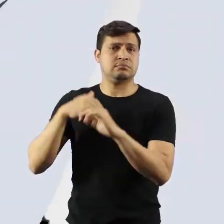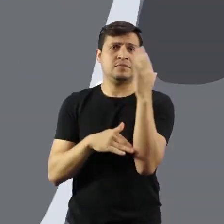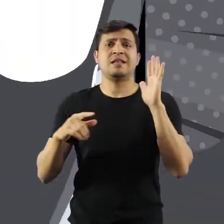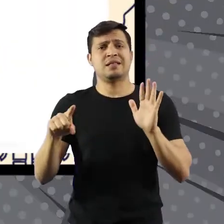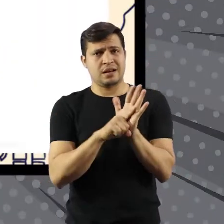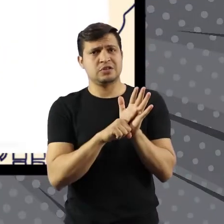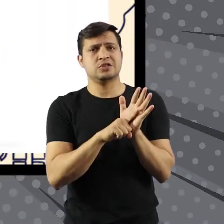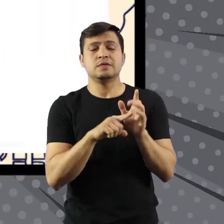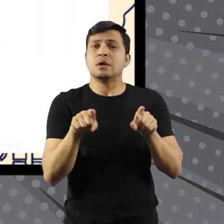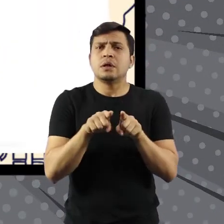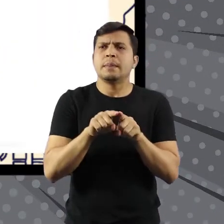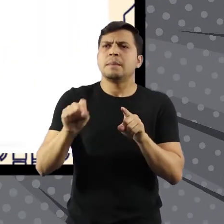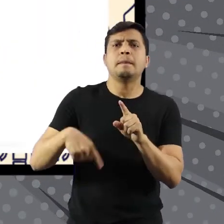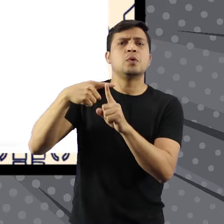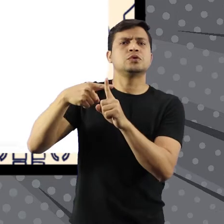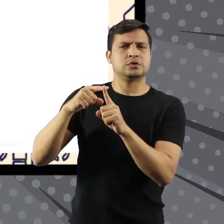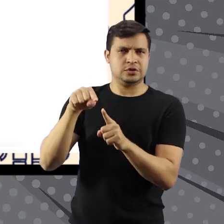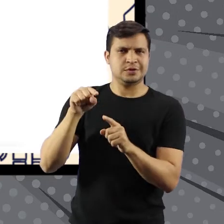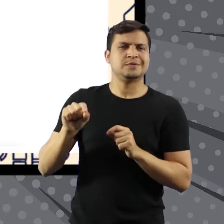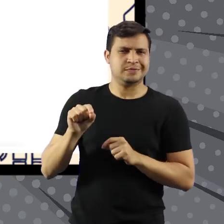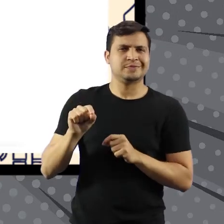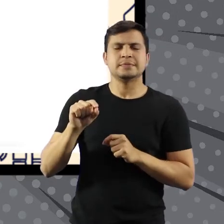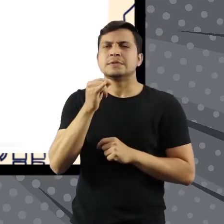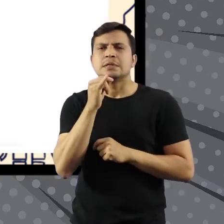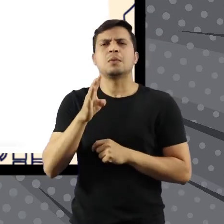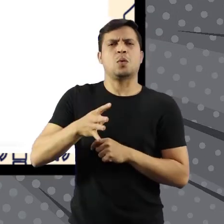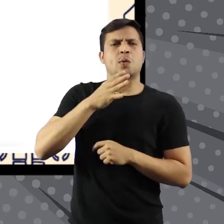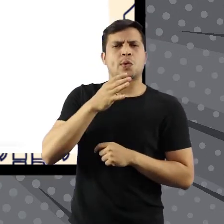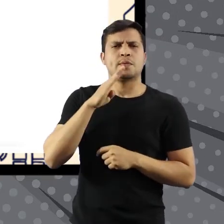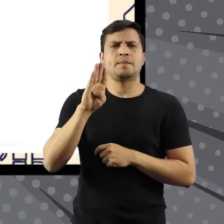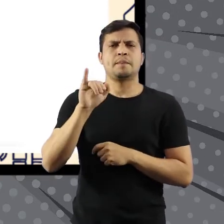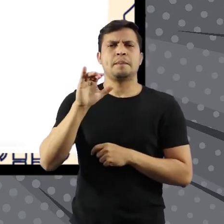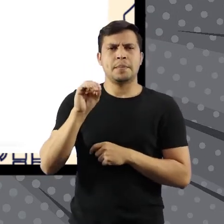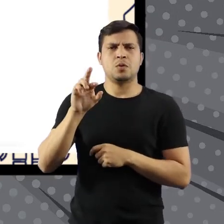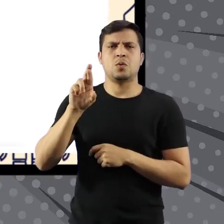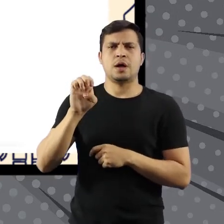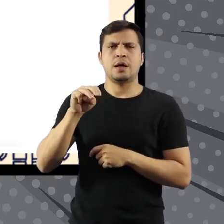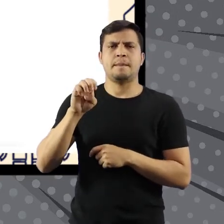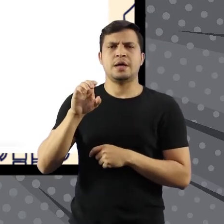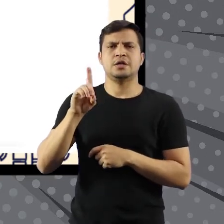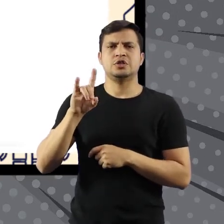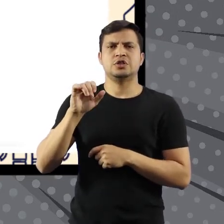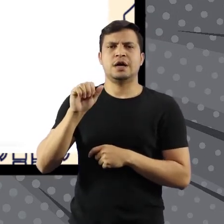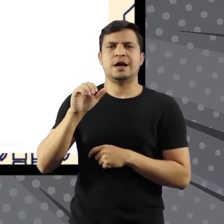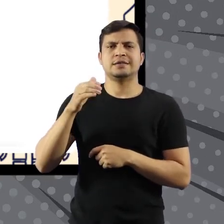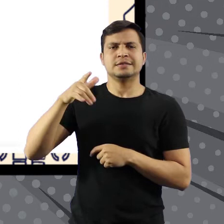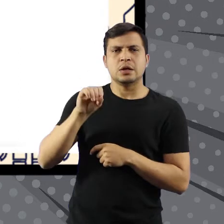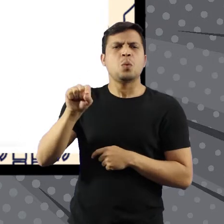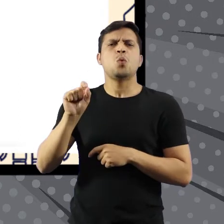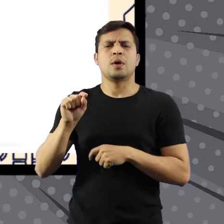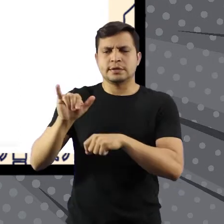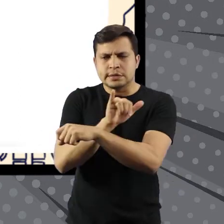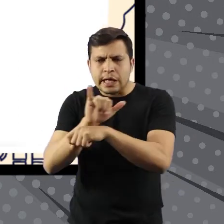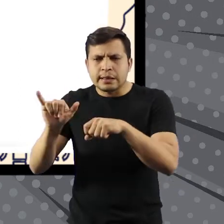negativos, tem os impactos positivos também e esses são conhecidos como biorremediação, que no caso são estratégias